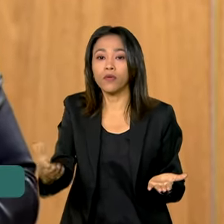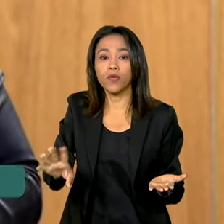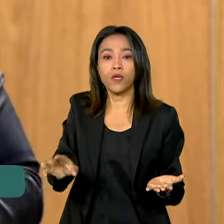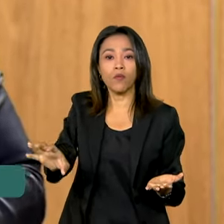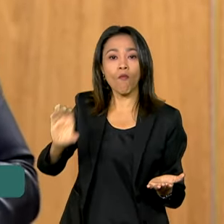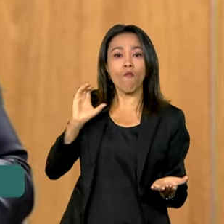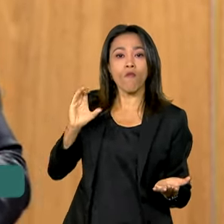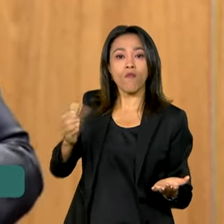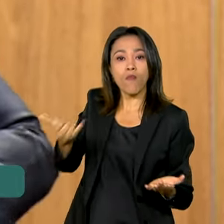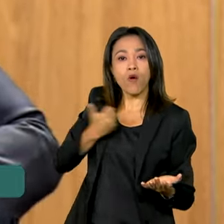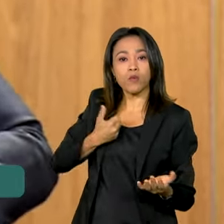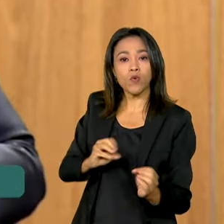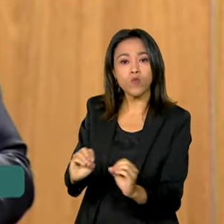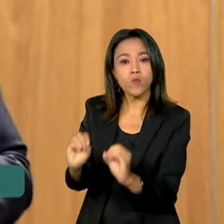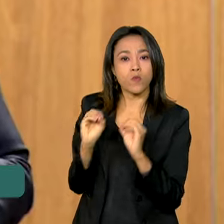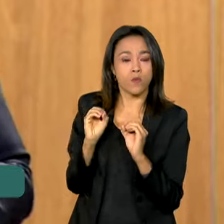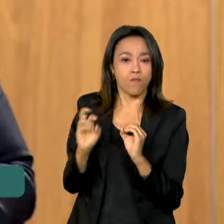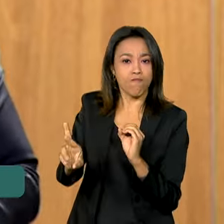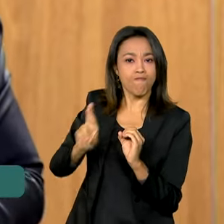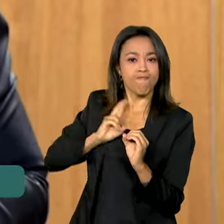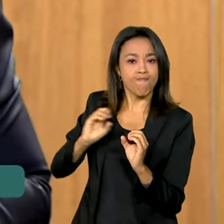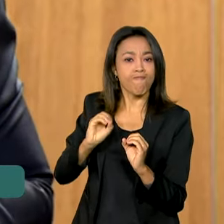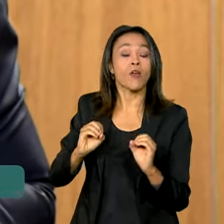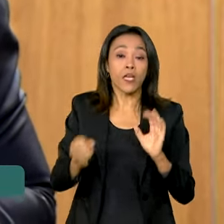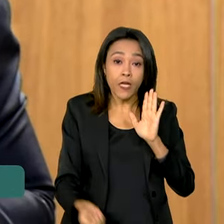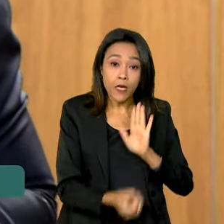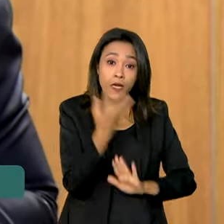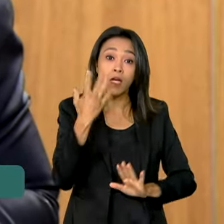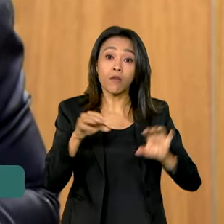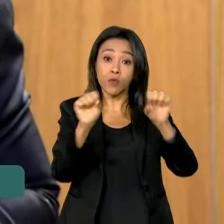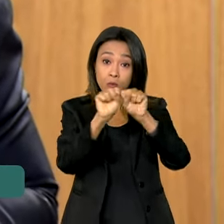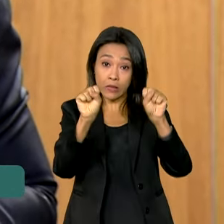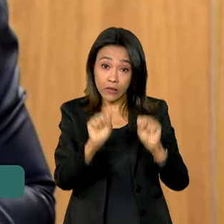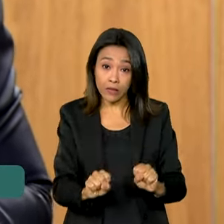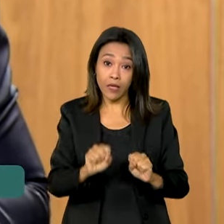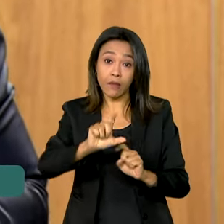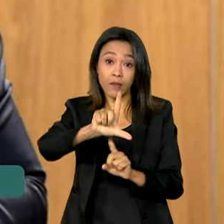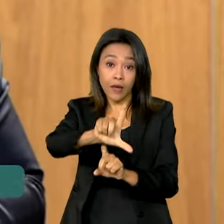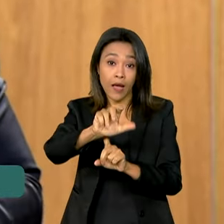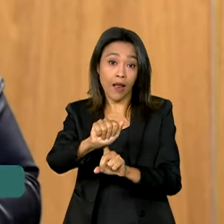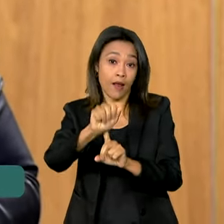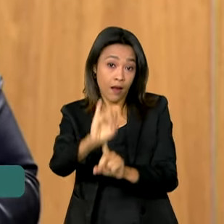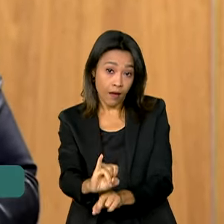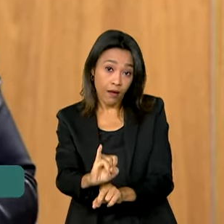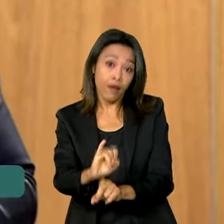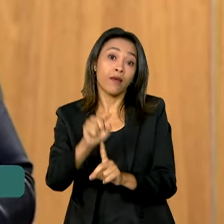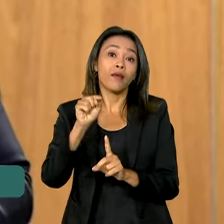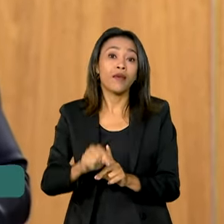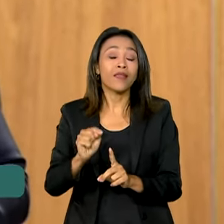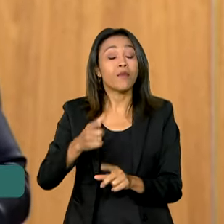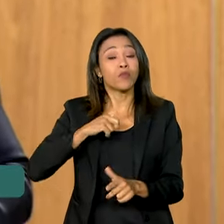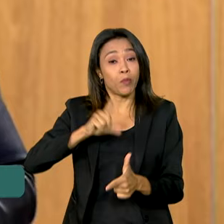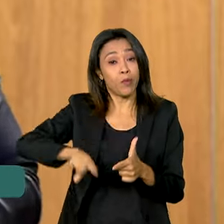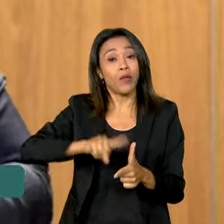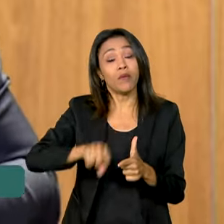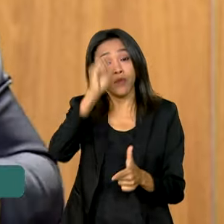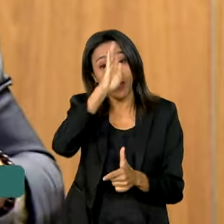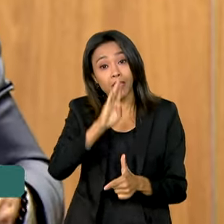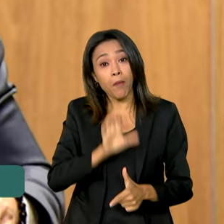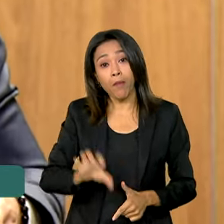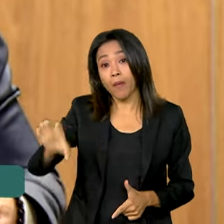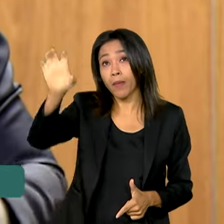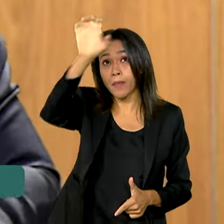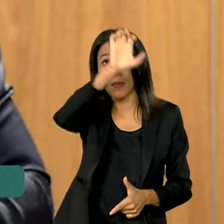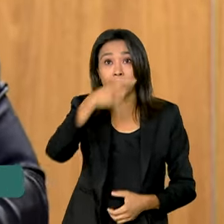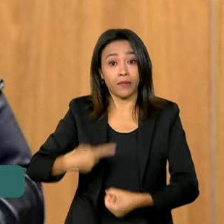Nós criamos recentemente a Rede LAI. Nós temos um desafio muito grande no Brasil, que é o desafio federativo. Estados